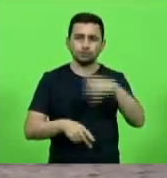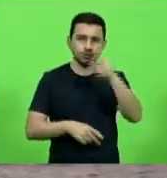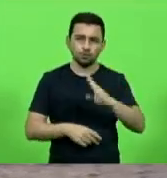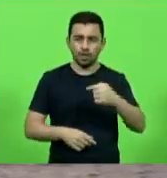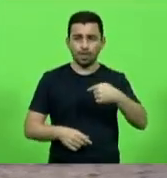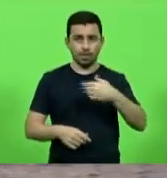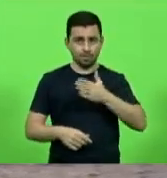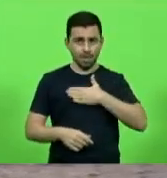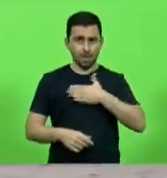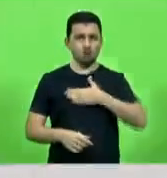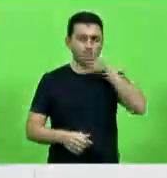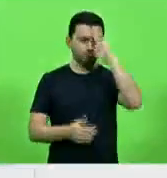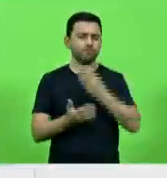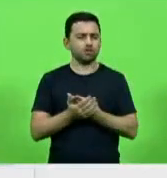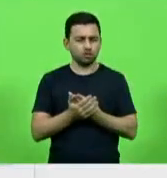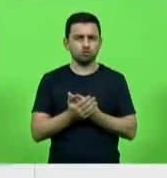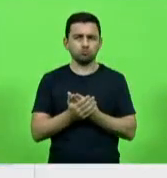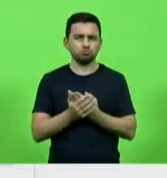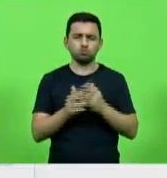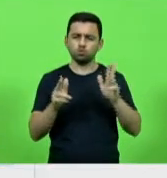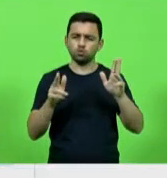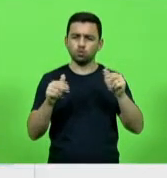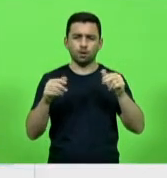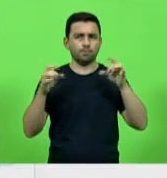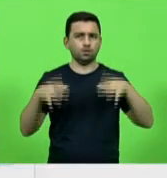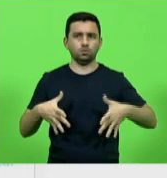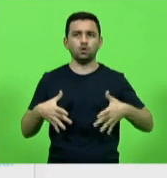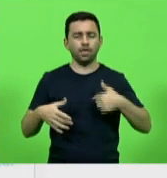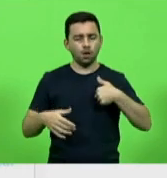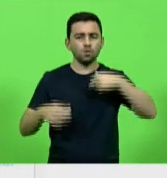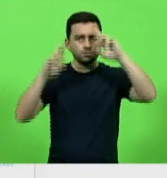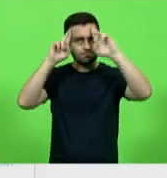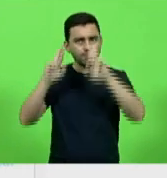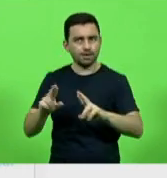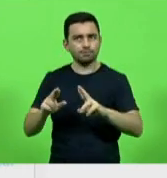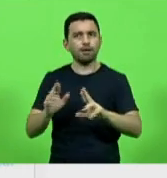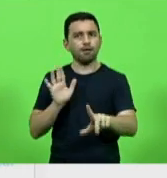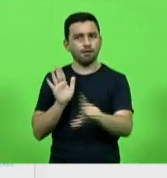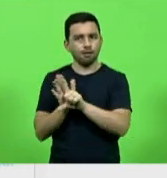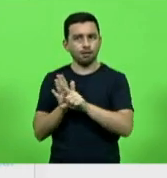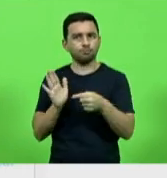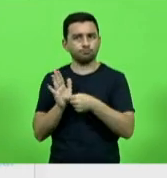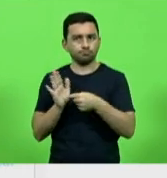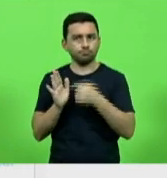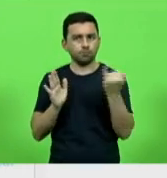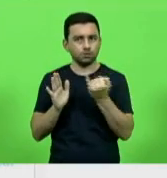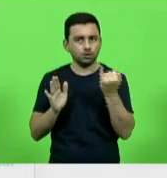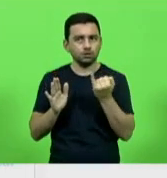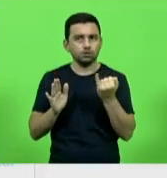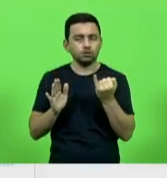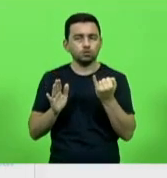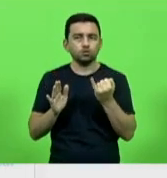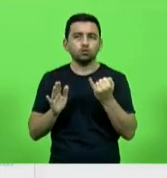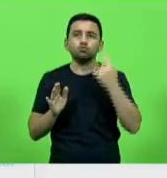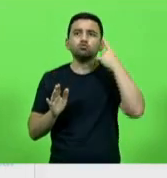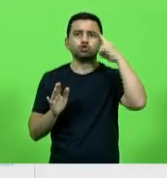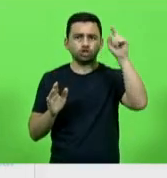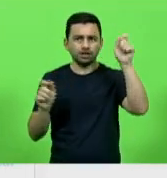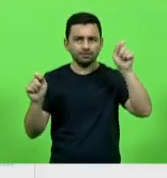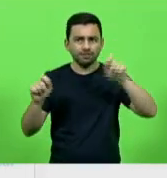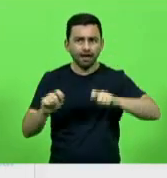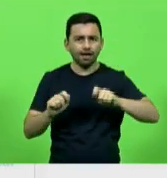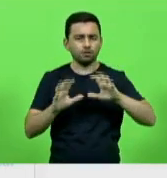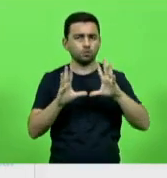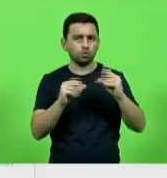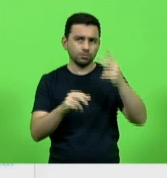abandonou. Acredito cada vez mais no respeito às leis, leis essas que um dia serão aplicadas para que todos os